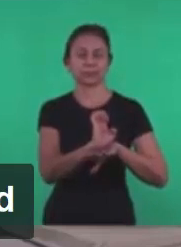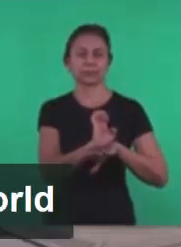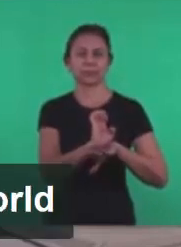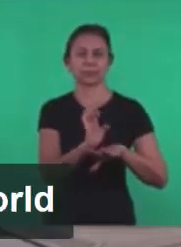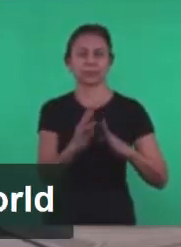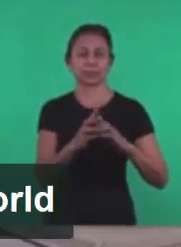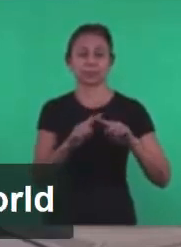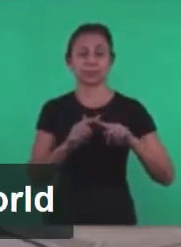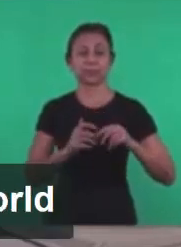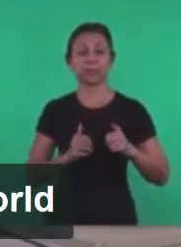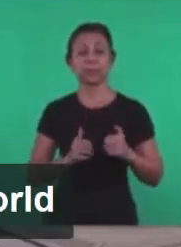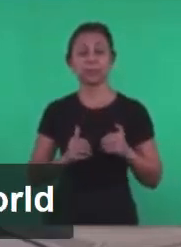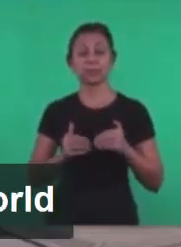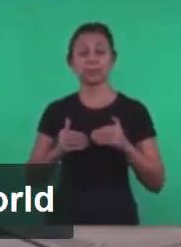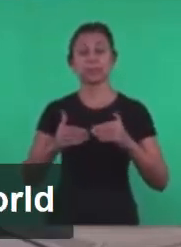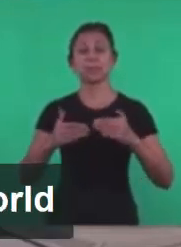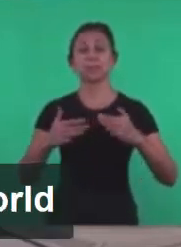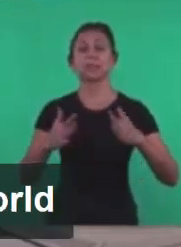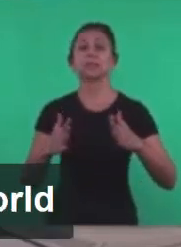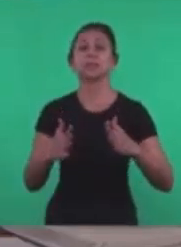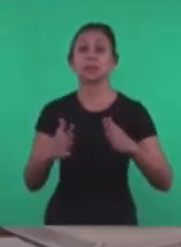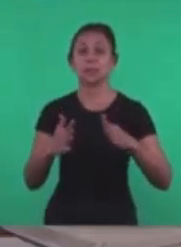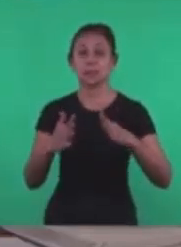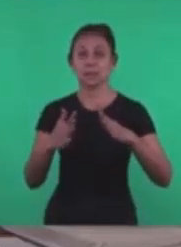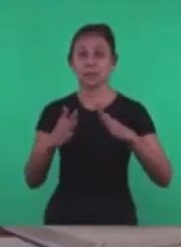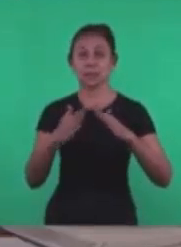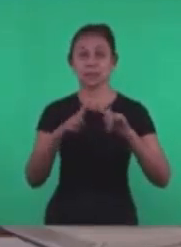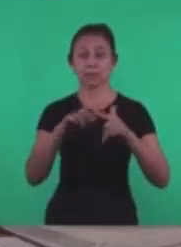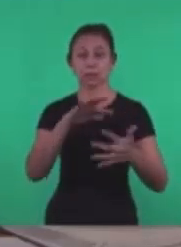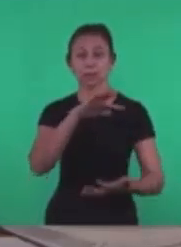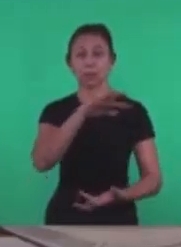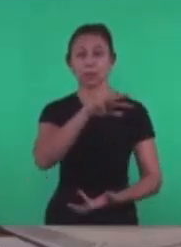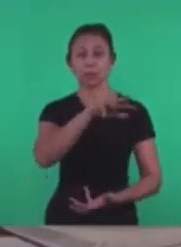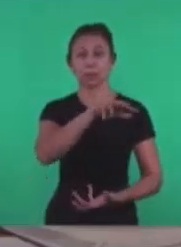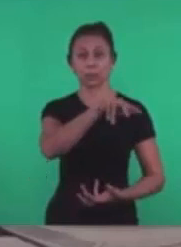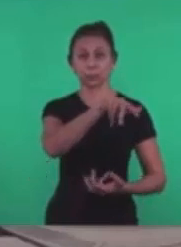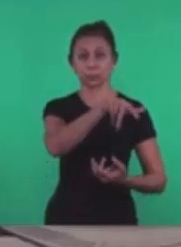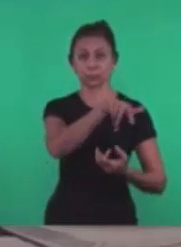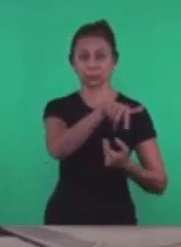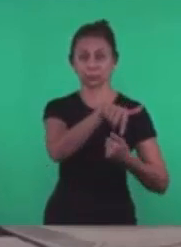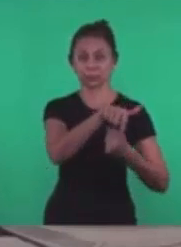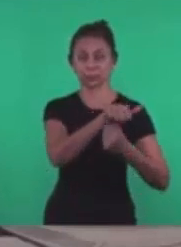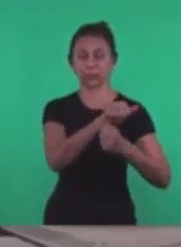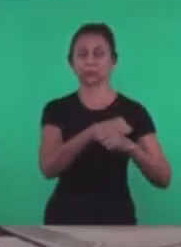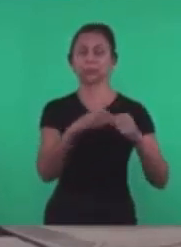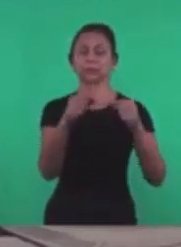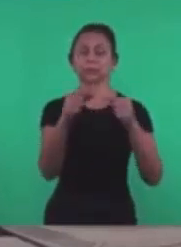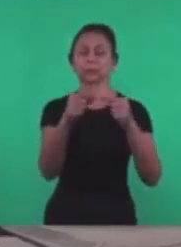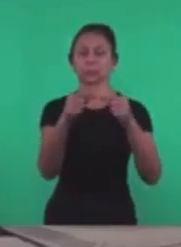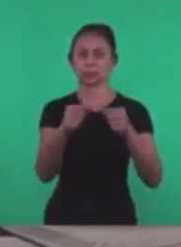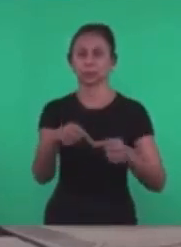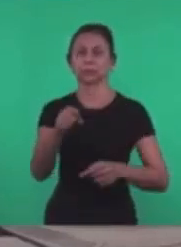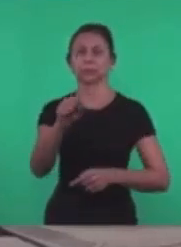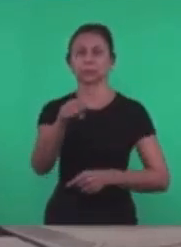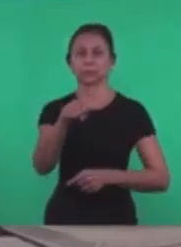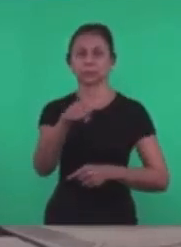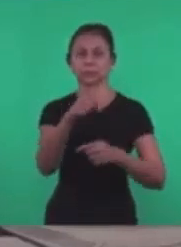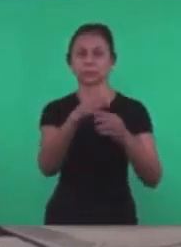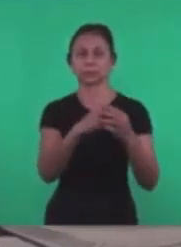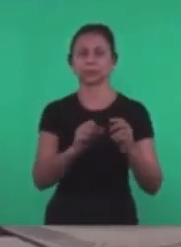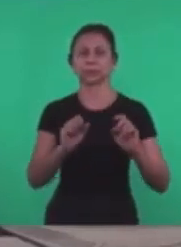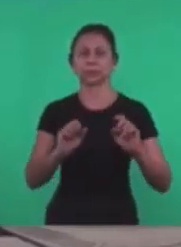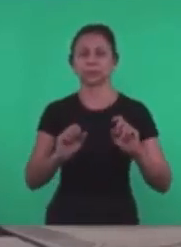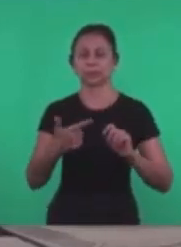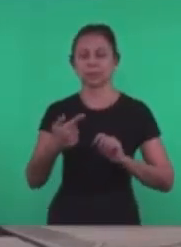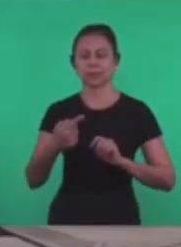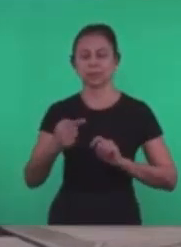que abre E dá início Ao estabelecimento Da igreja no mundo Essa figura Está sim Ligada profeticamente Aos sete Espíritos